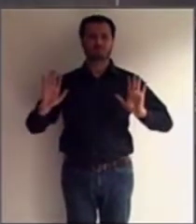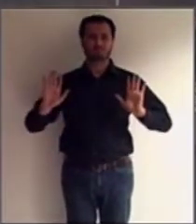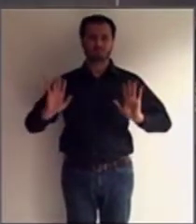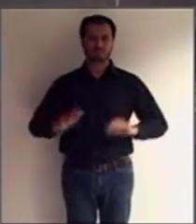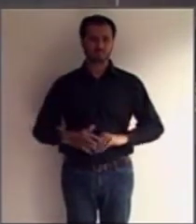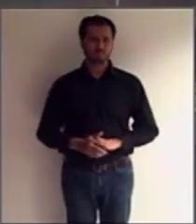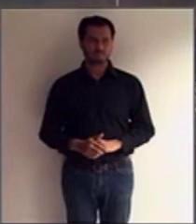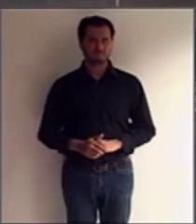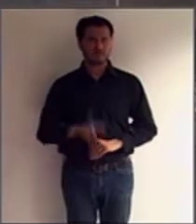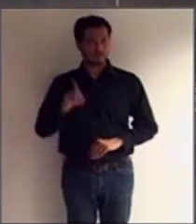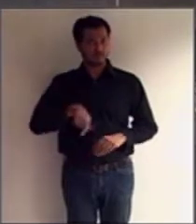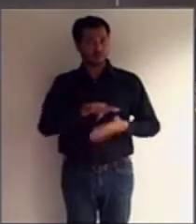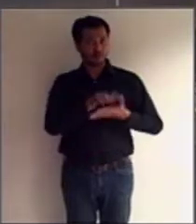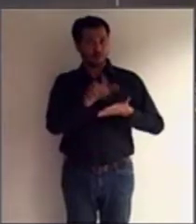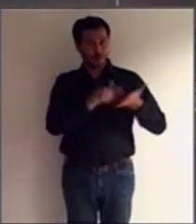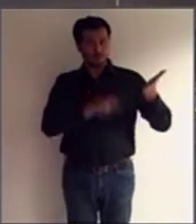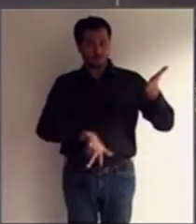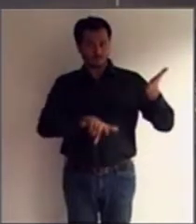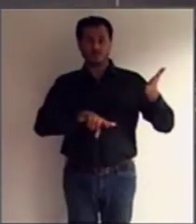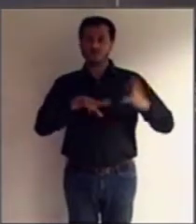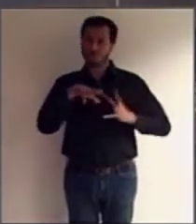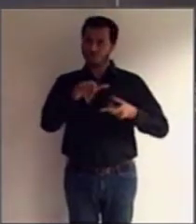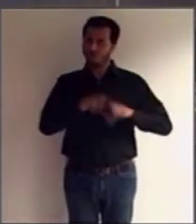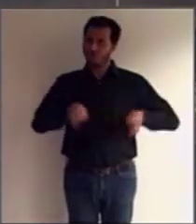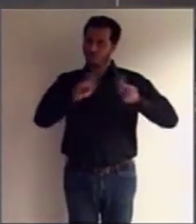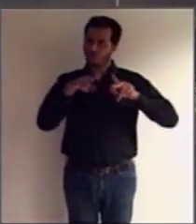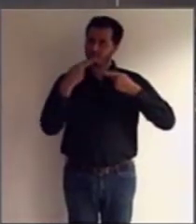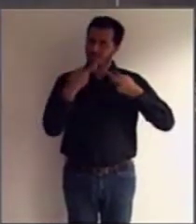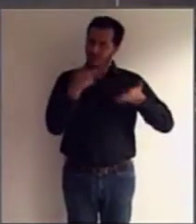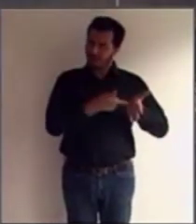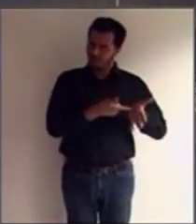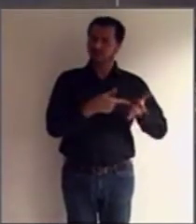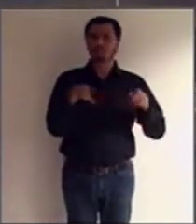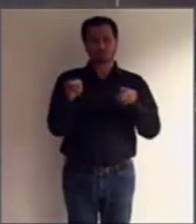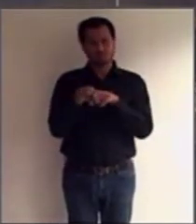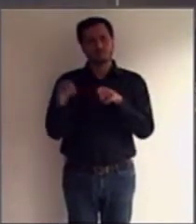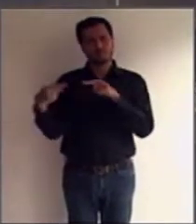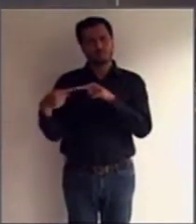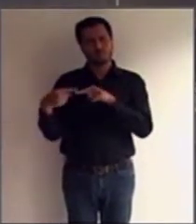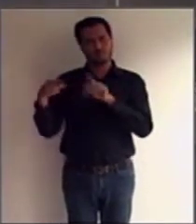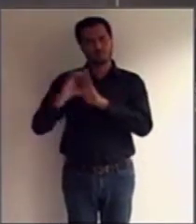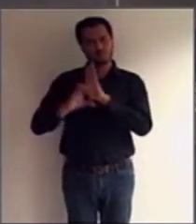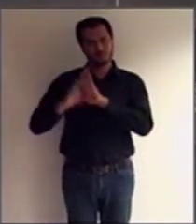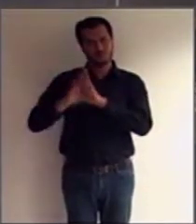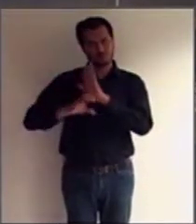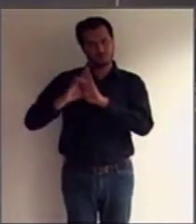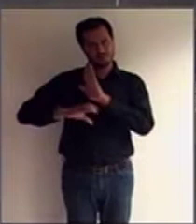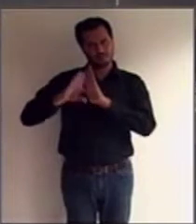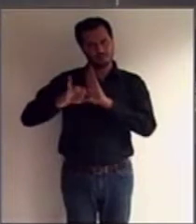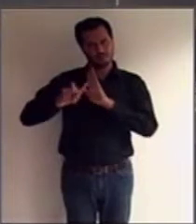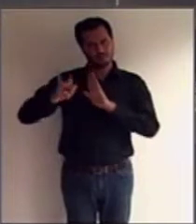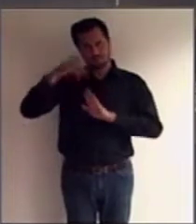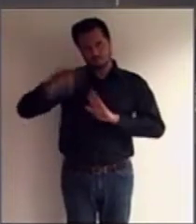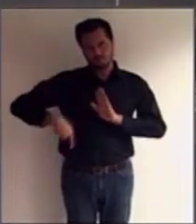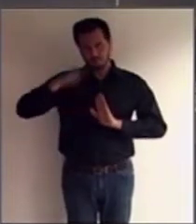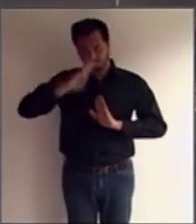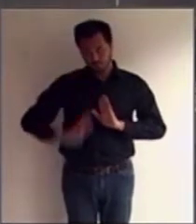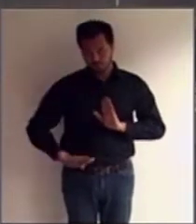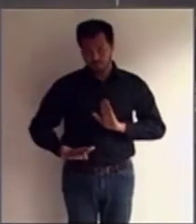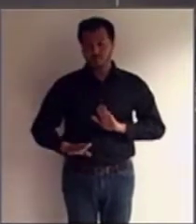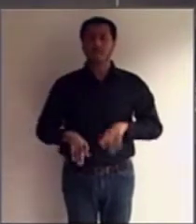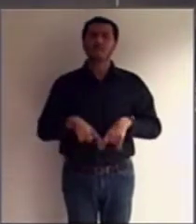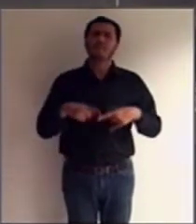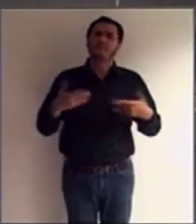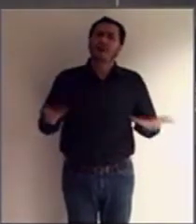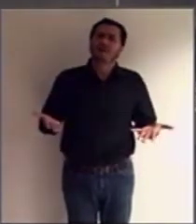e complementa o que consta da legislação brasileira. E, finalmente, quem é que está sujeito à interdição?